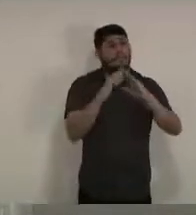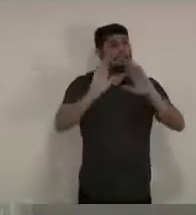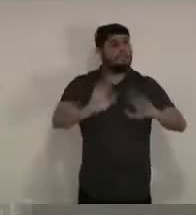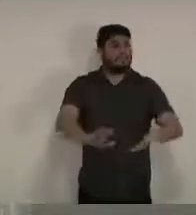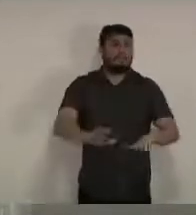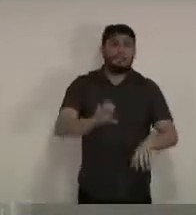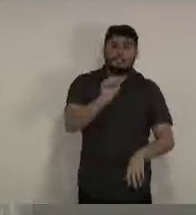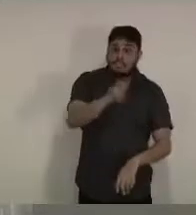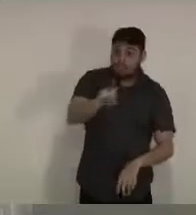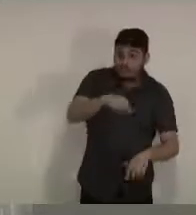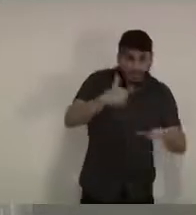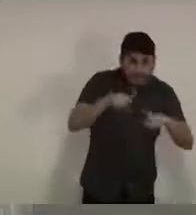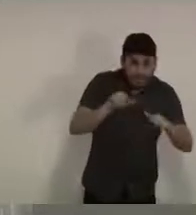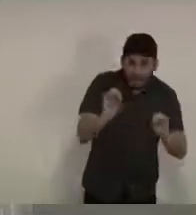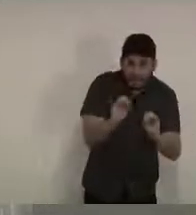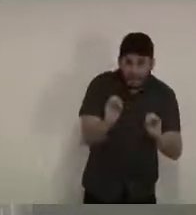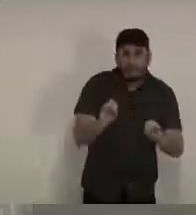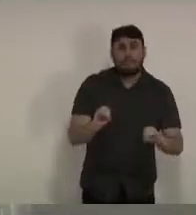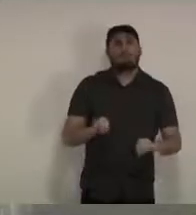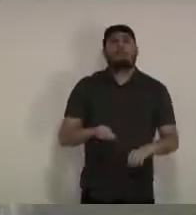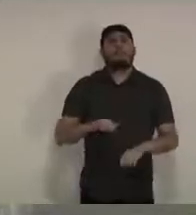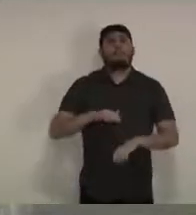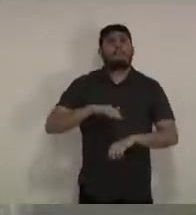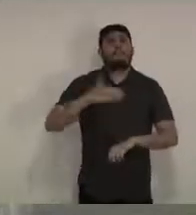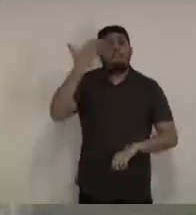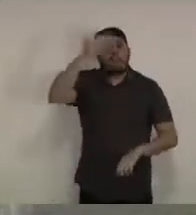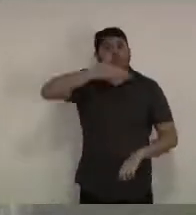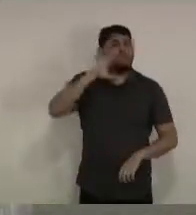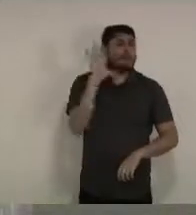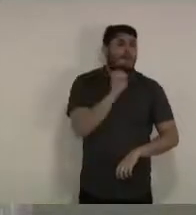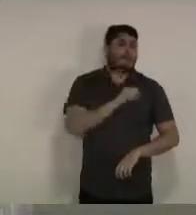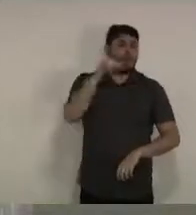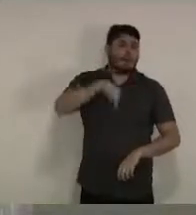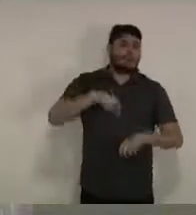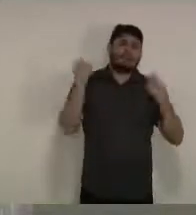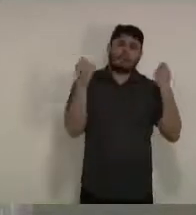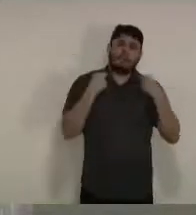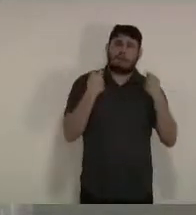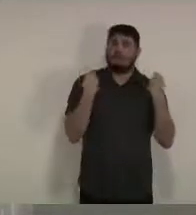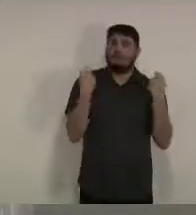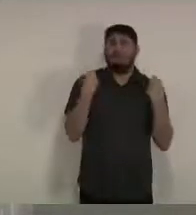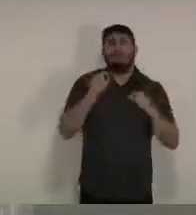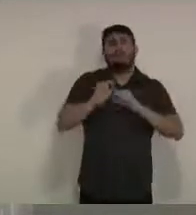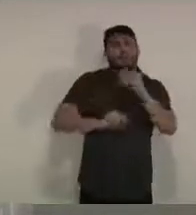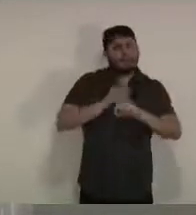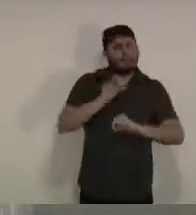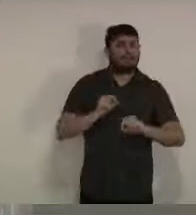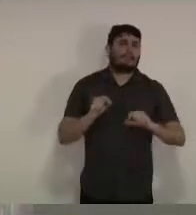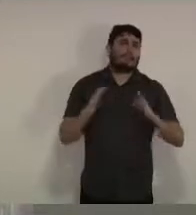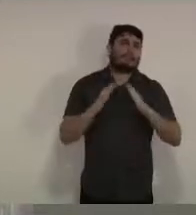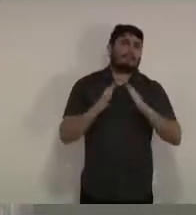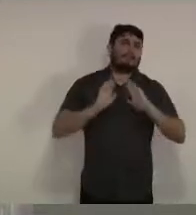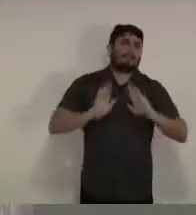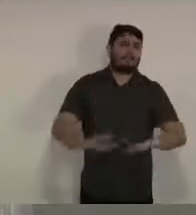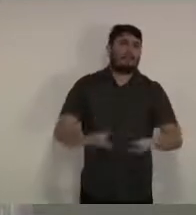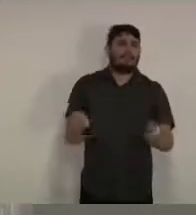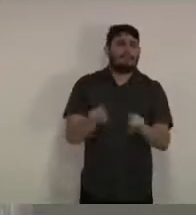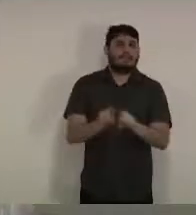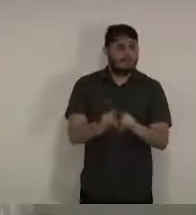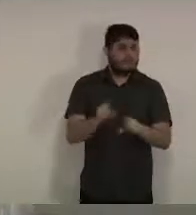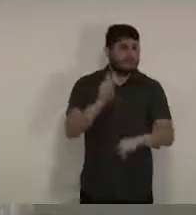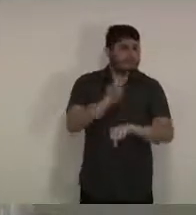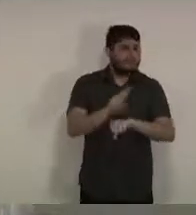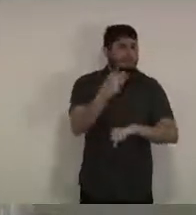atividade essencial a melhor forma de demonstrar amor a sua cidade preservar vidas amor a sua família resguardar nesse